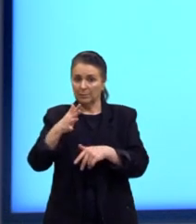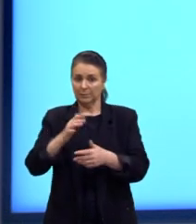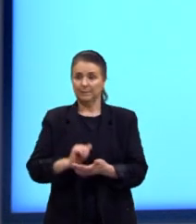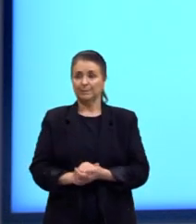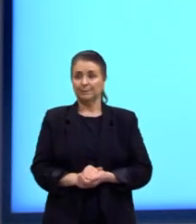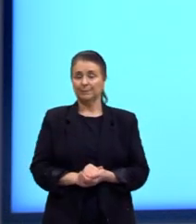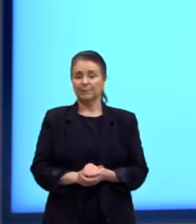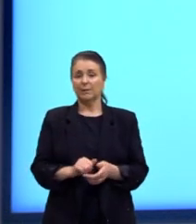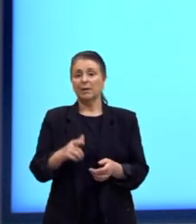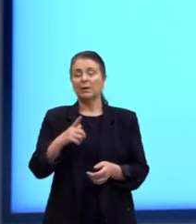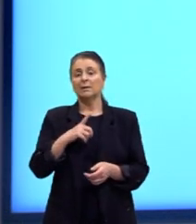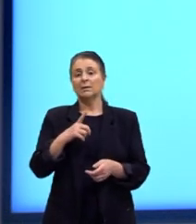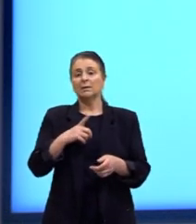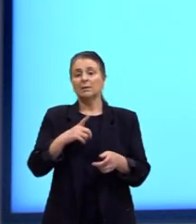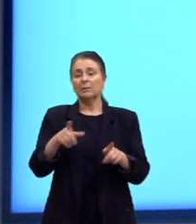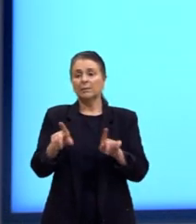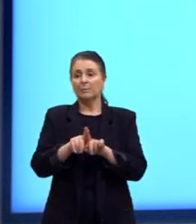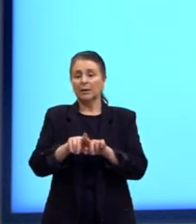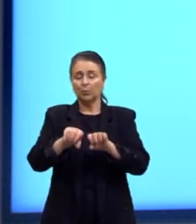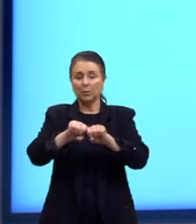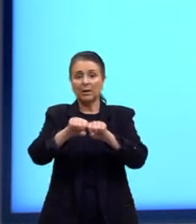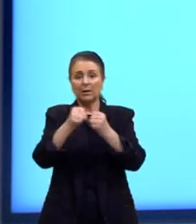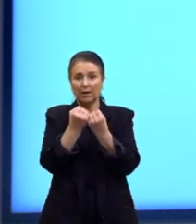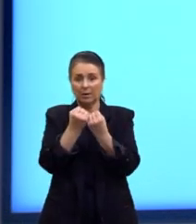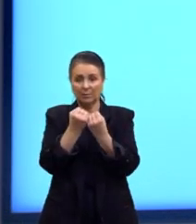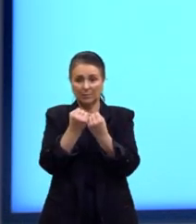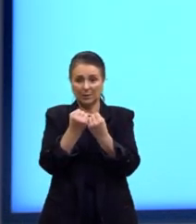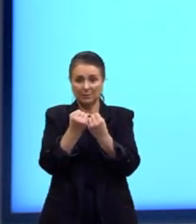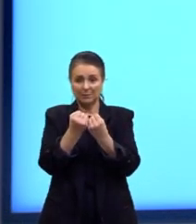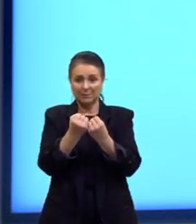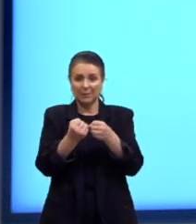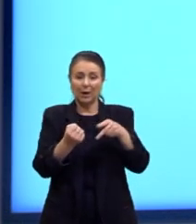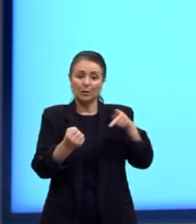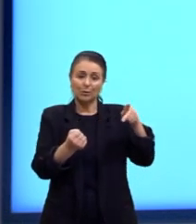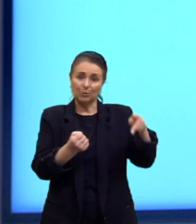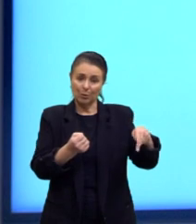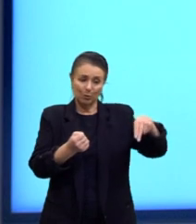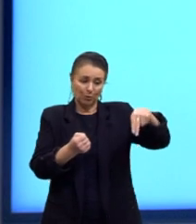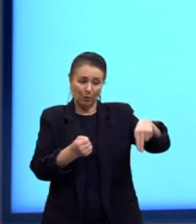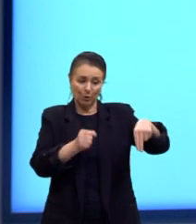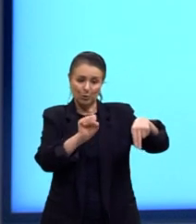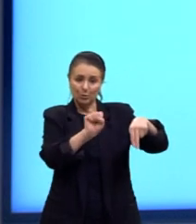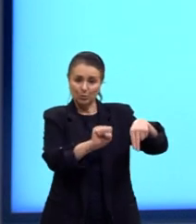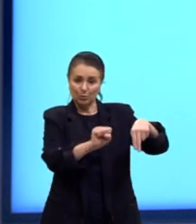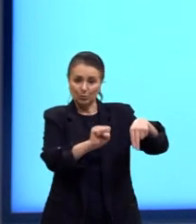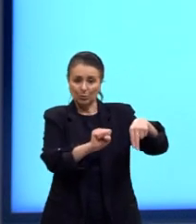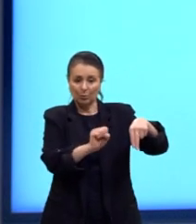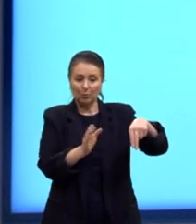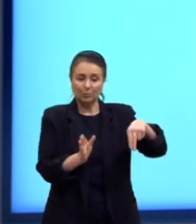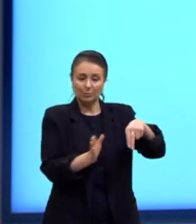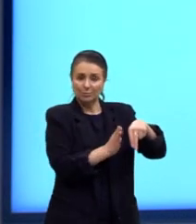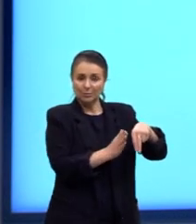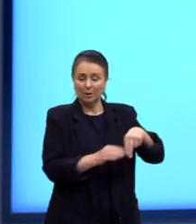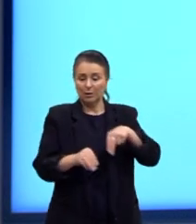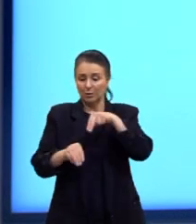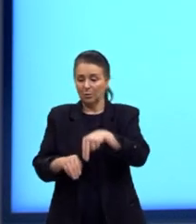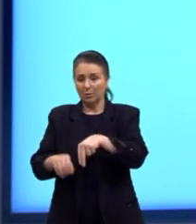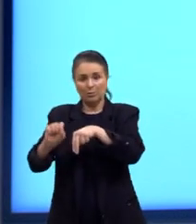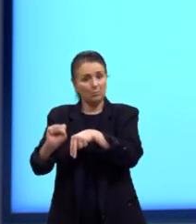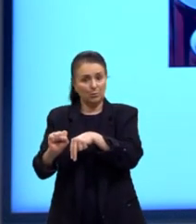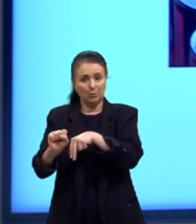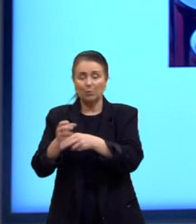E, né, se a gente parte um imã em dois, acontece isso aqui, que a gente já tinha visto antes, né? Ele é igualmente, então, magnetizado.